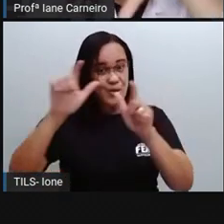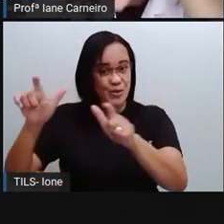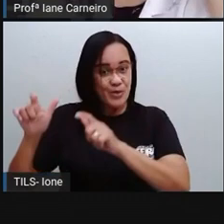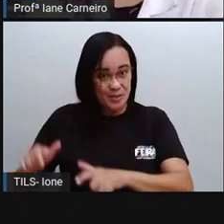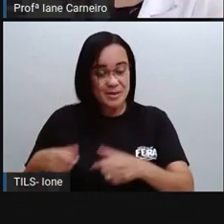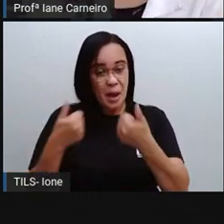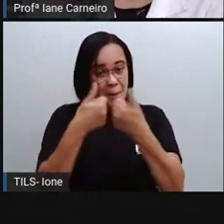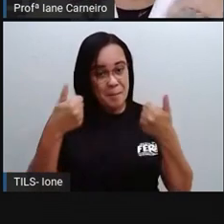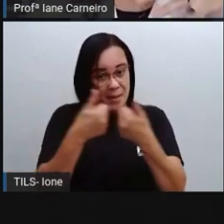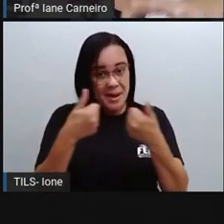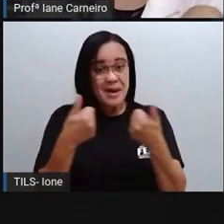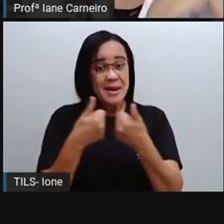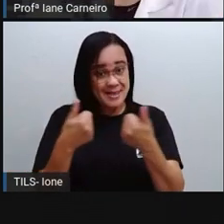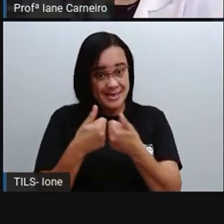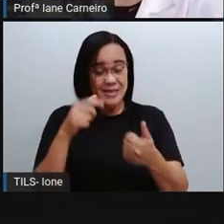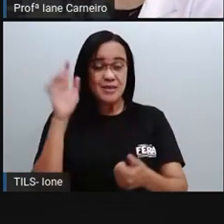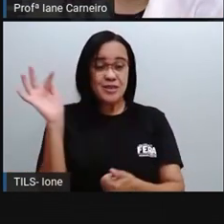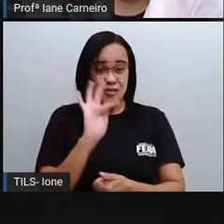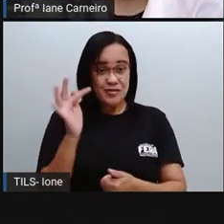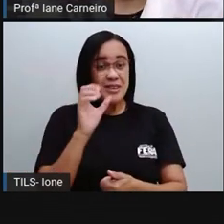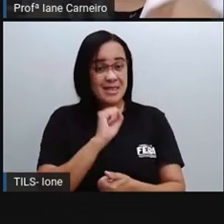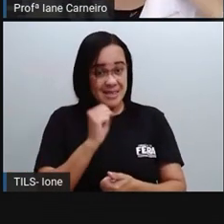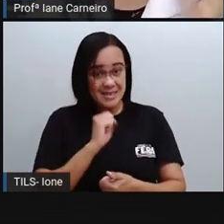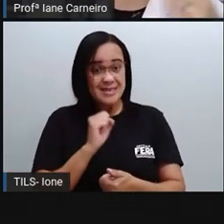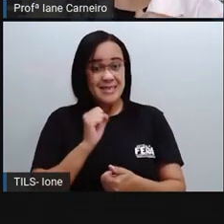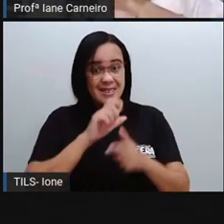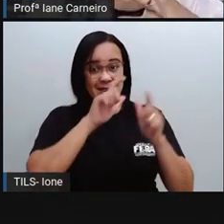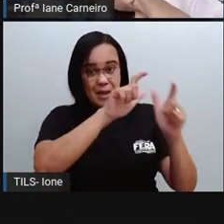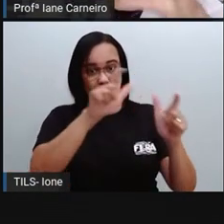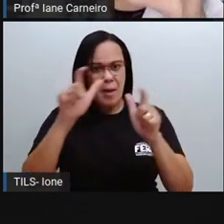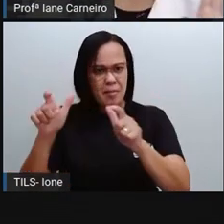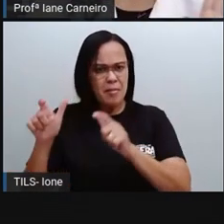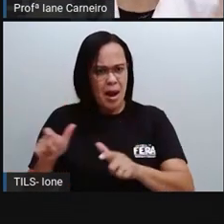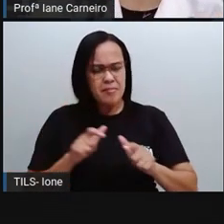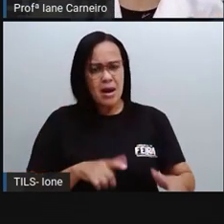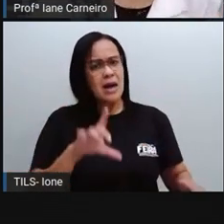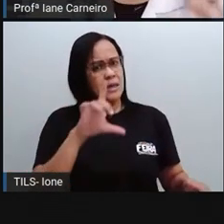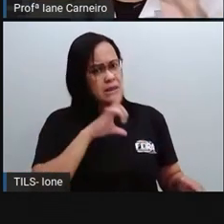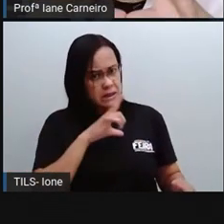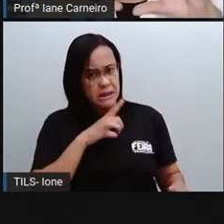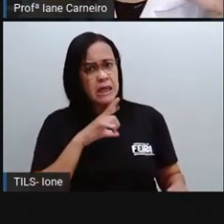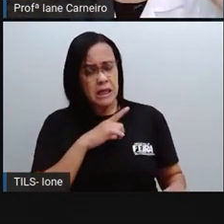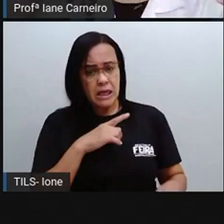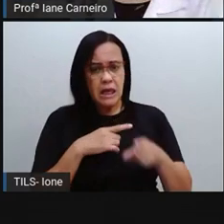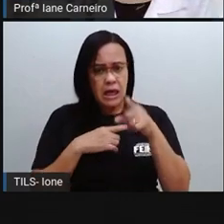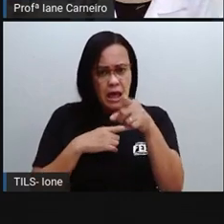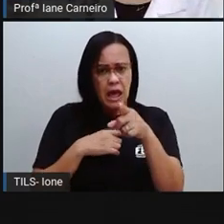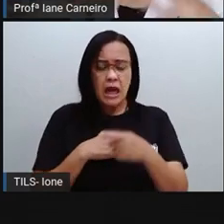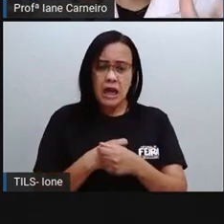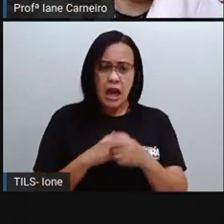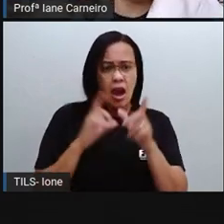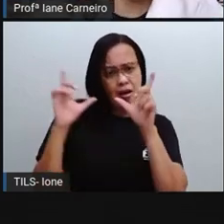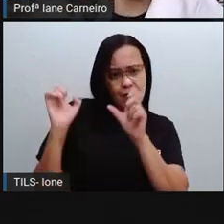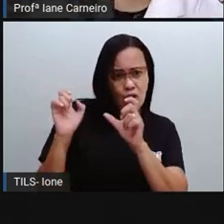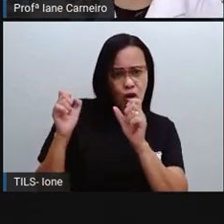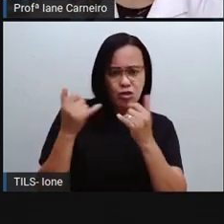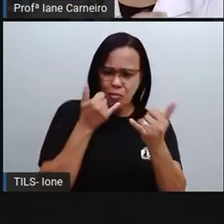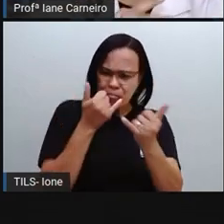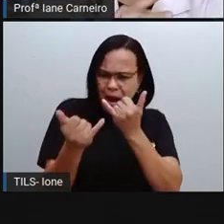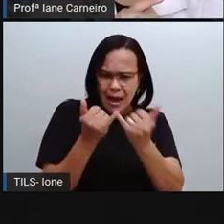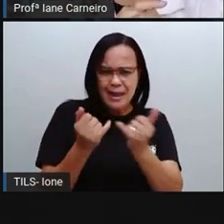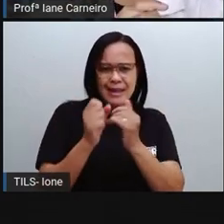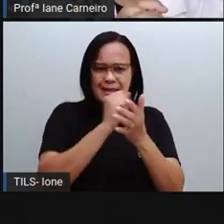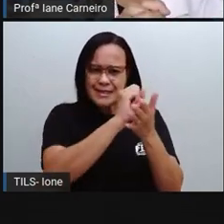Essas regiões aqui perto de Feira, Santa Bárbara, né? Tem mais ou menos essa característica, né?